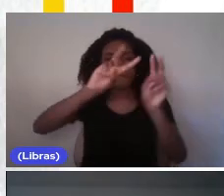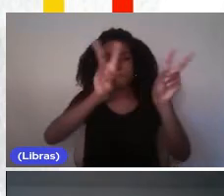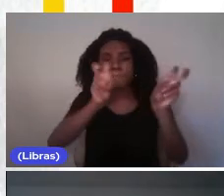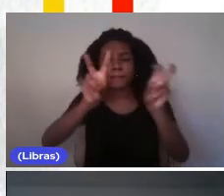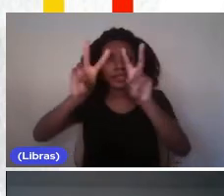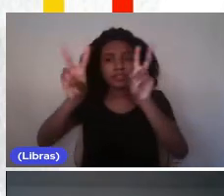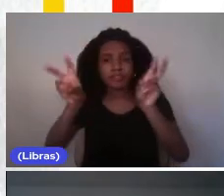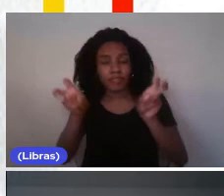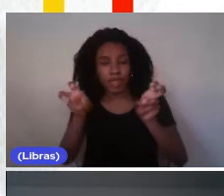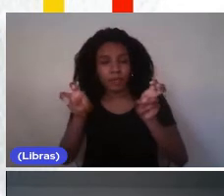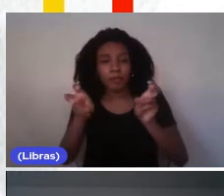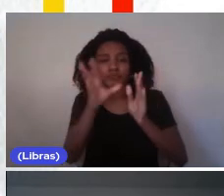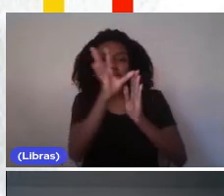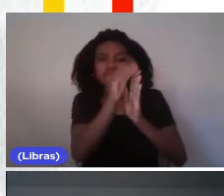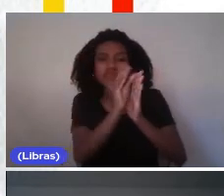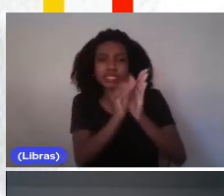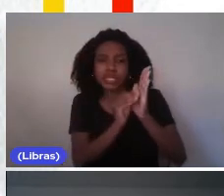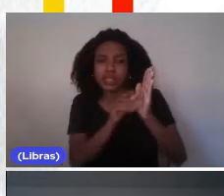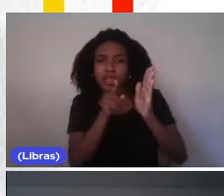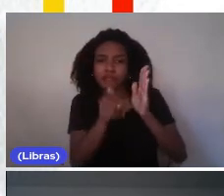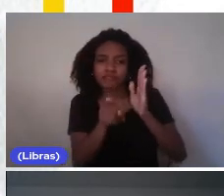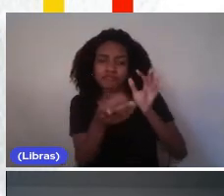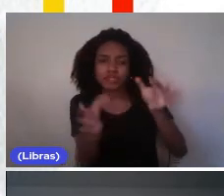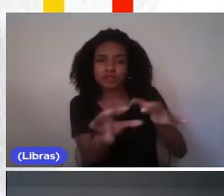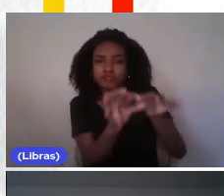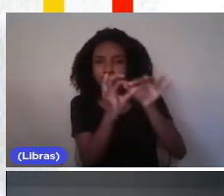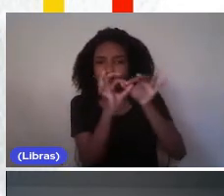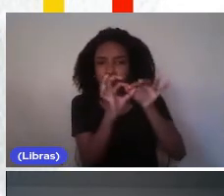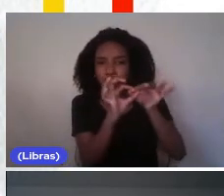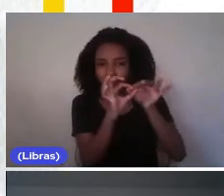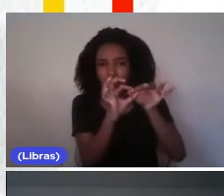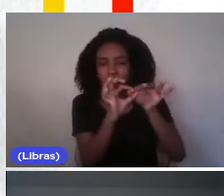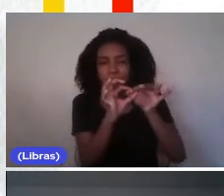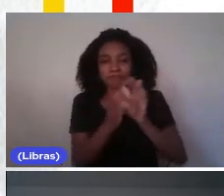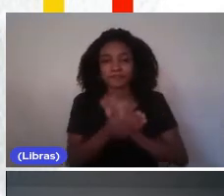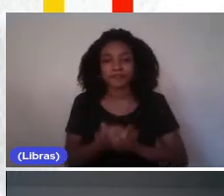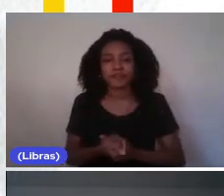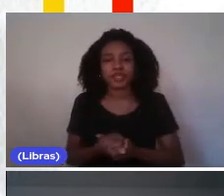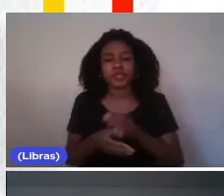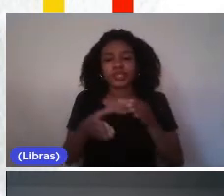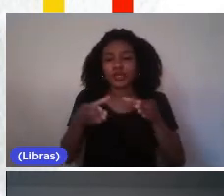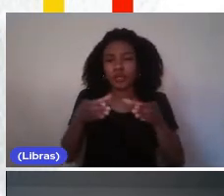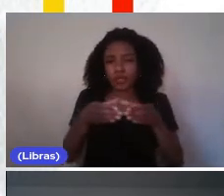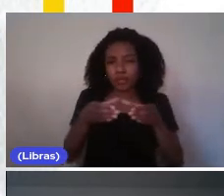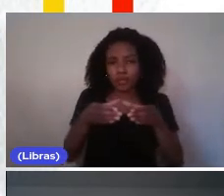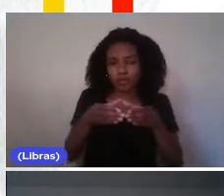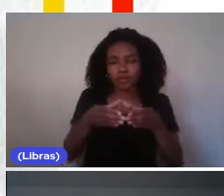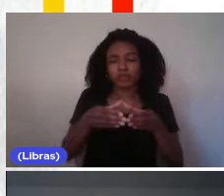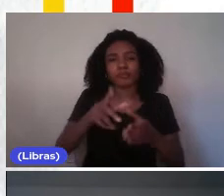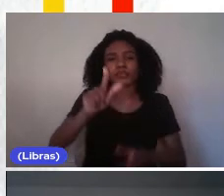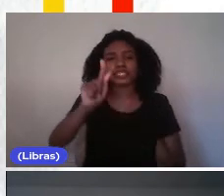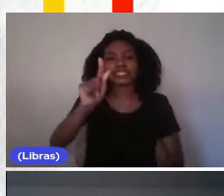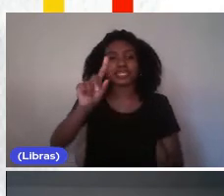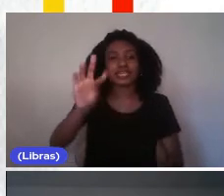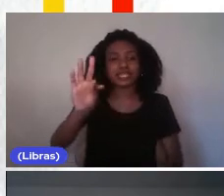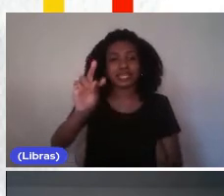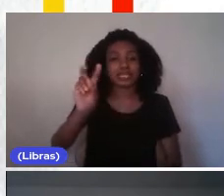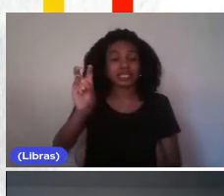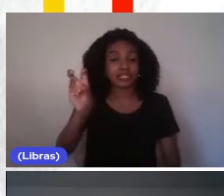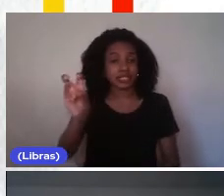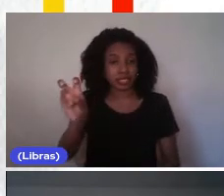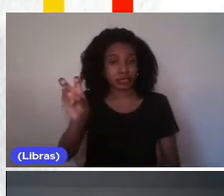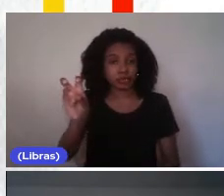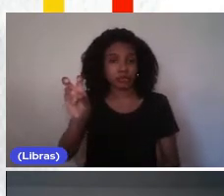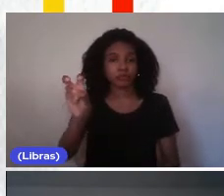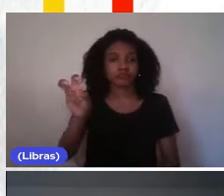qual o material dialoga. Membros internos do GT5, com suas produções de individuais ou em grupo,